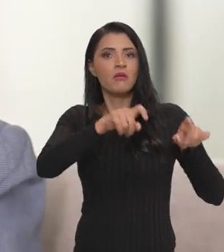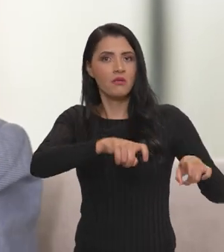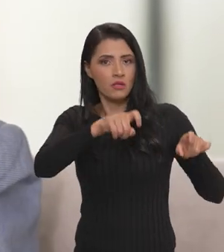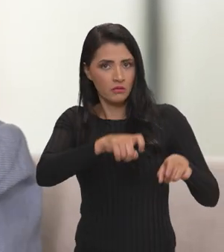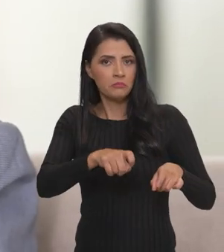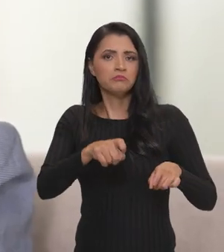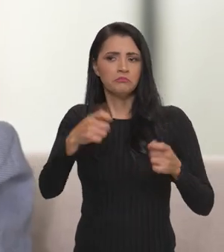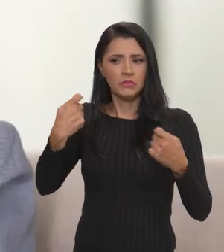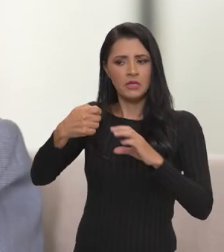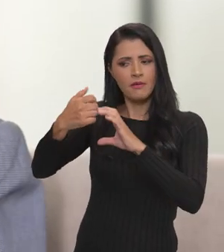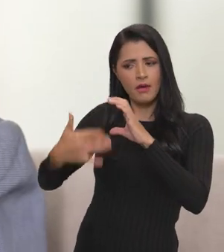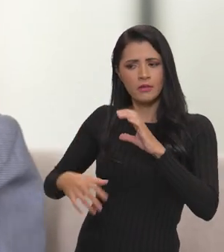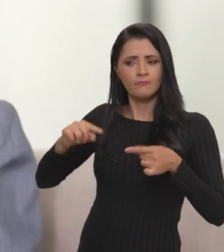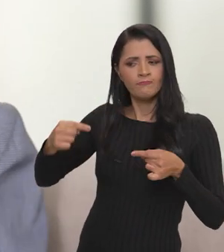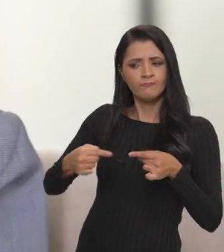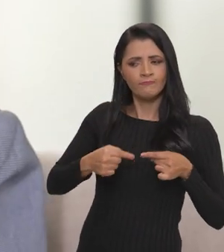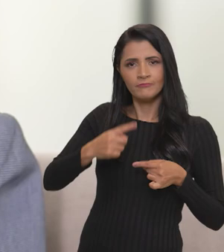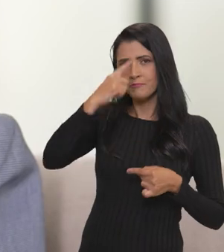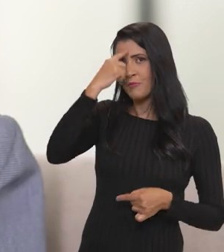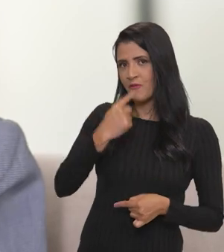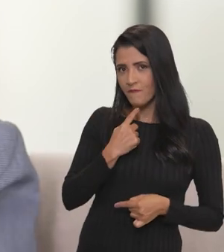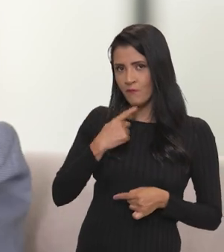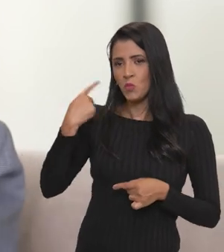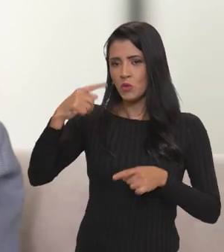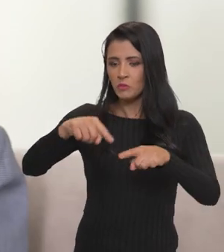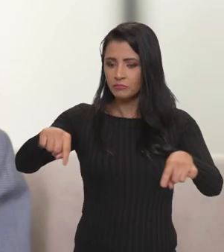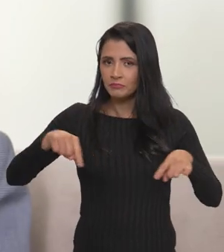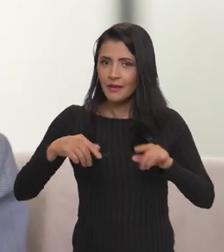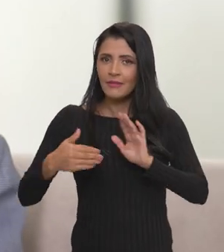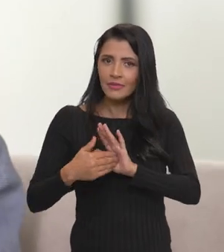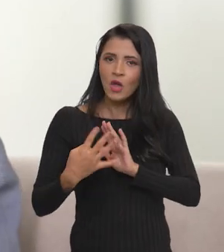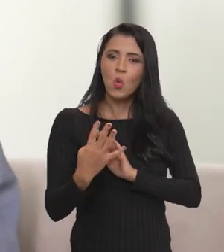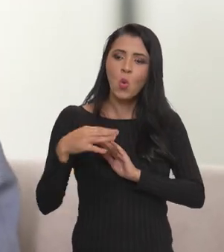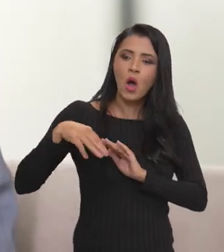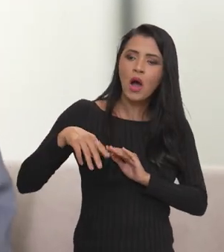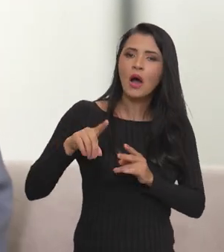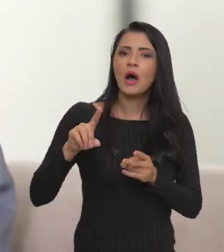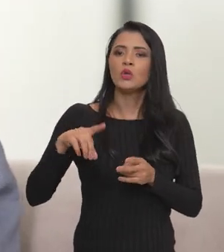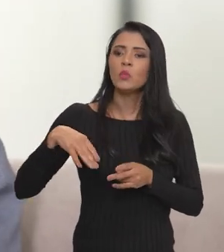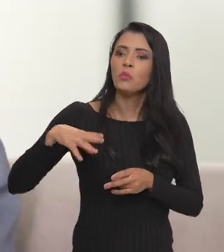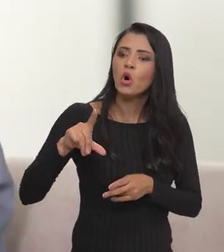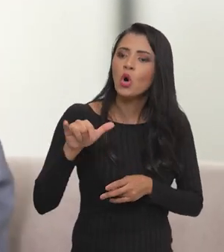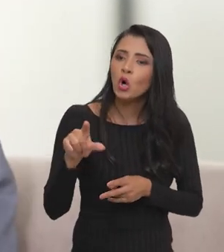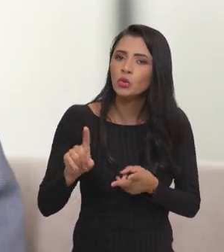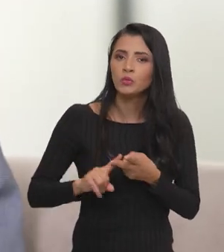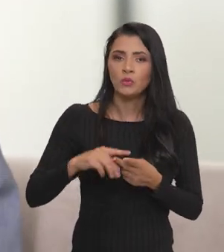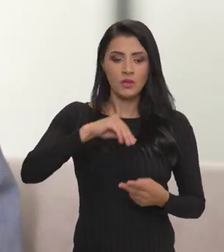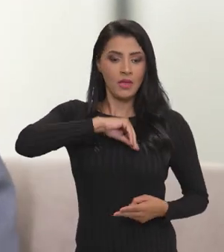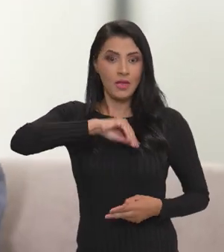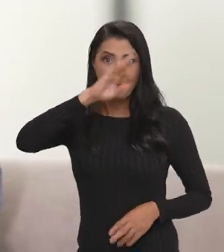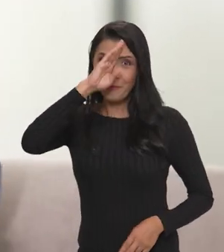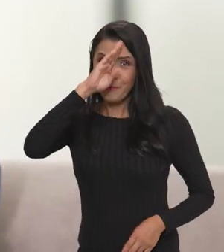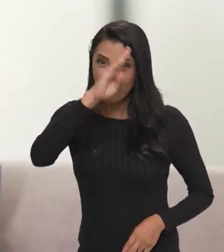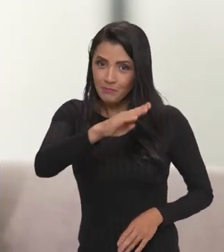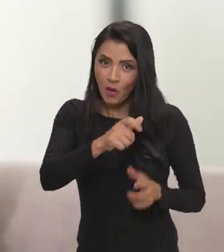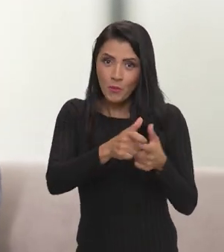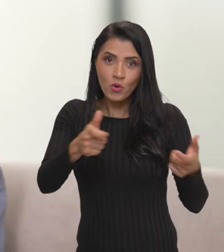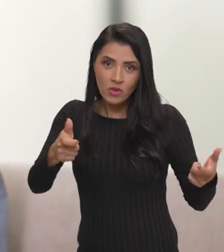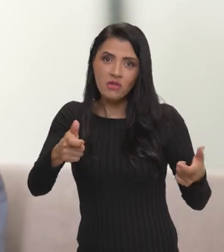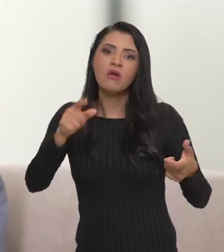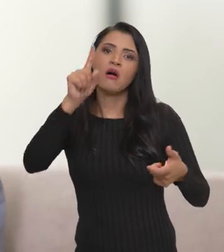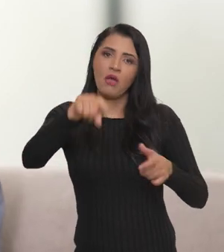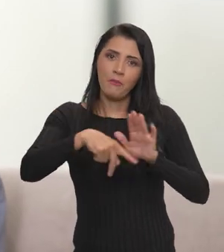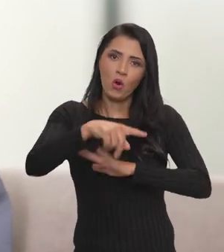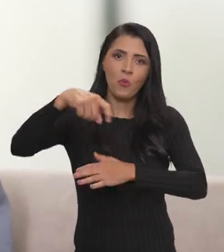Então, você precisa ali ter as características para ser um agricultor familiar. Sua propriedade tem que ser de até quatro módulos, sua renda tem que ser principal, sua maior